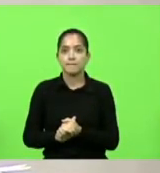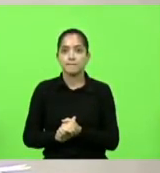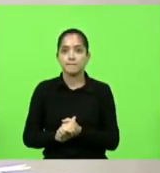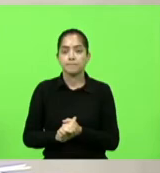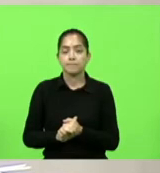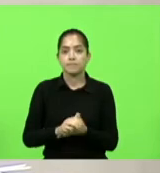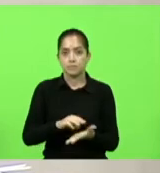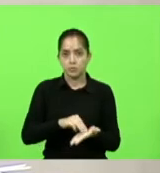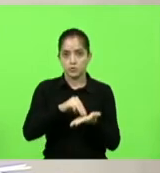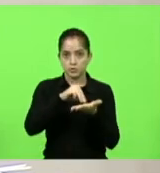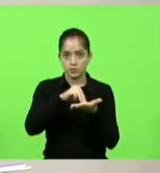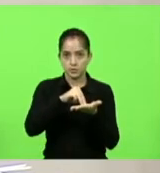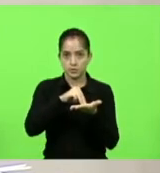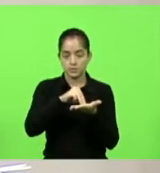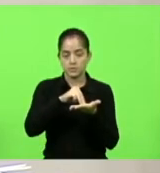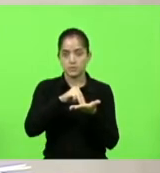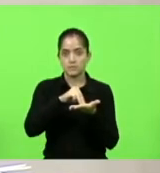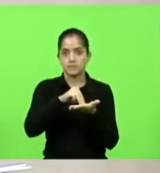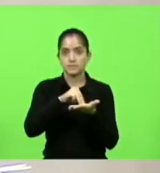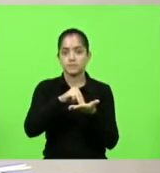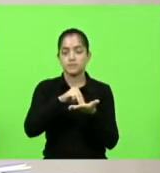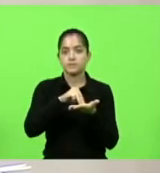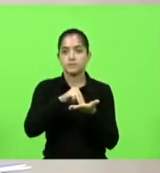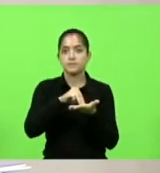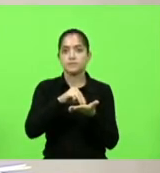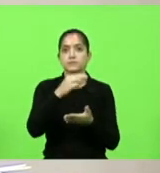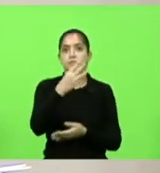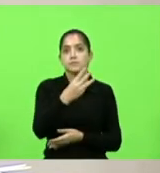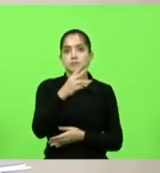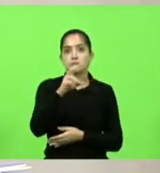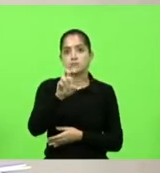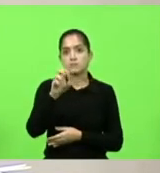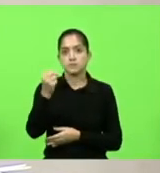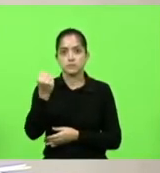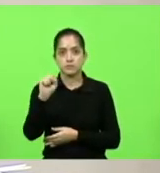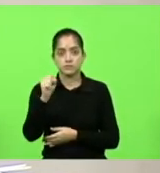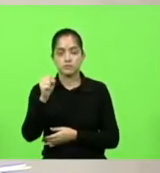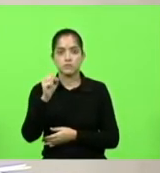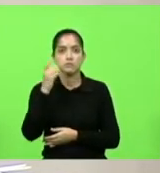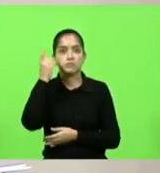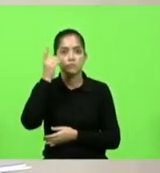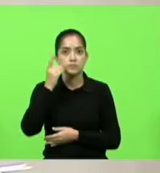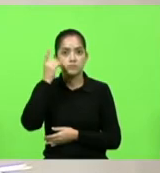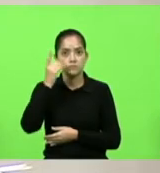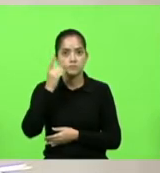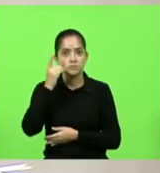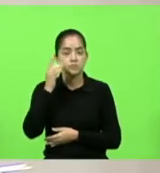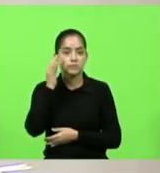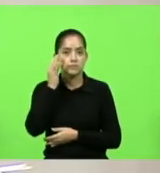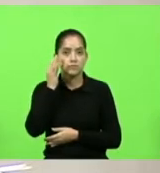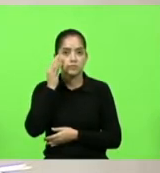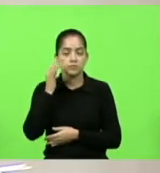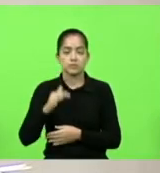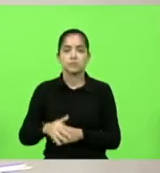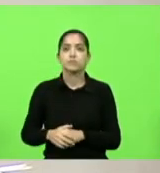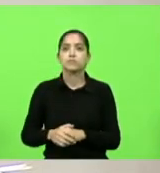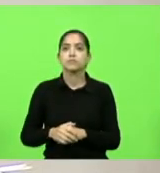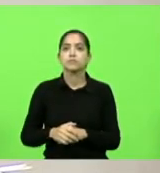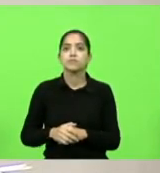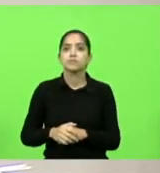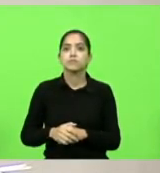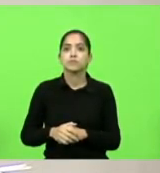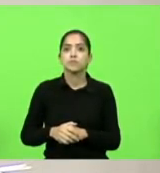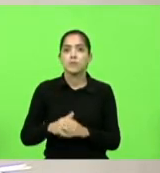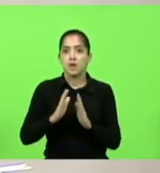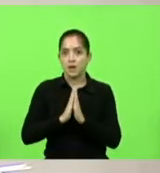Moções? Moção nº 358. Deputado Fernando Kerlin. Manifestando apelo ao